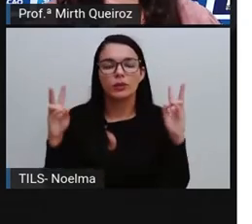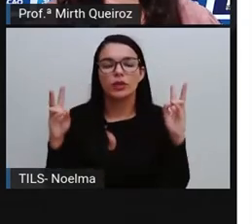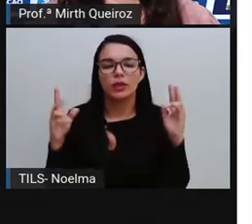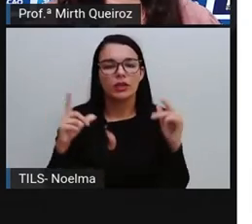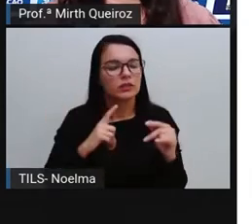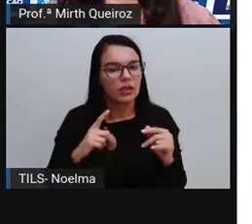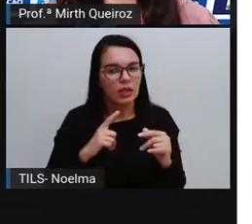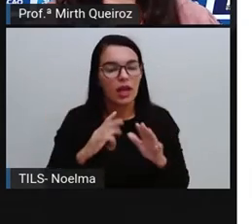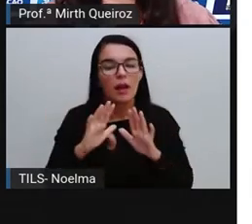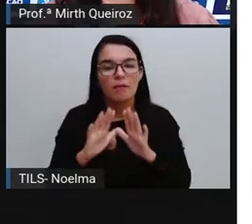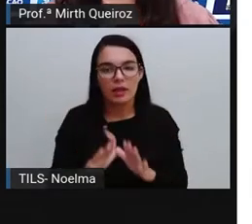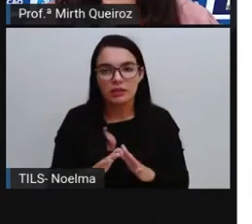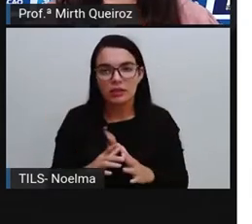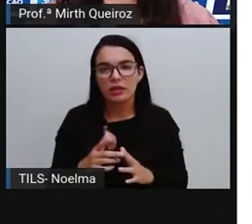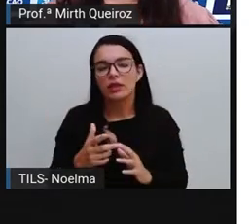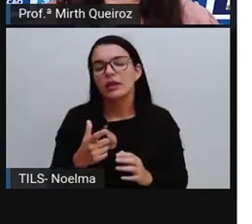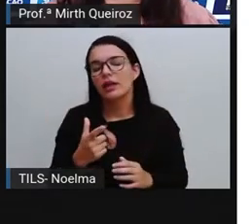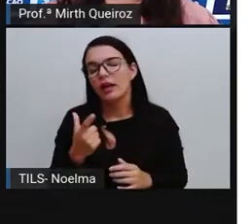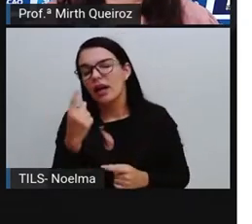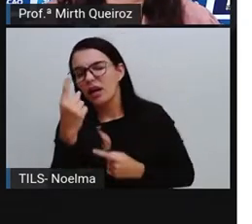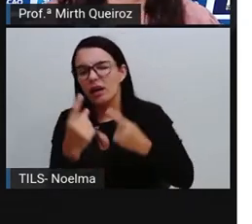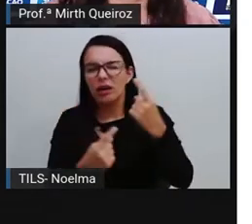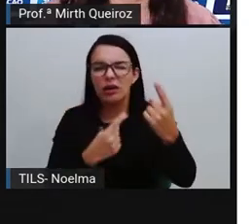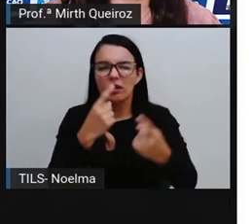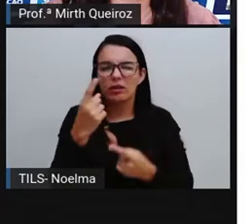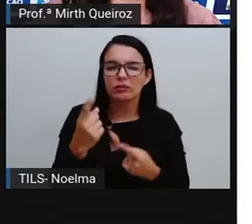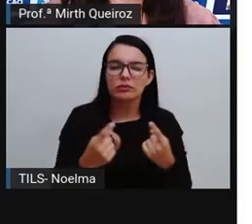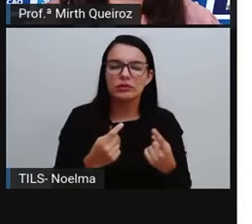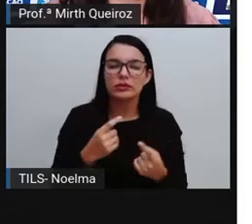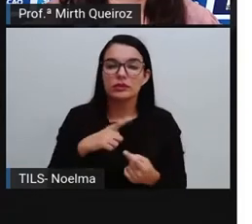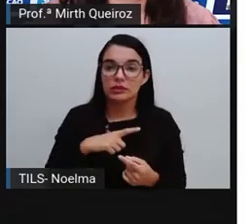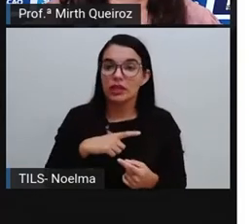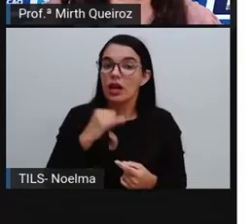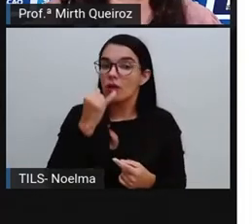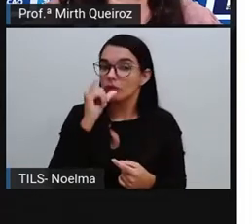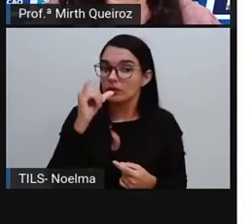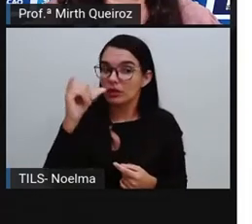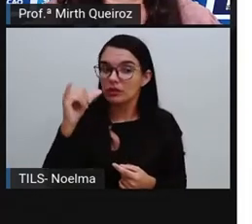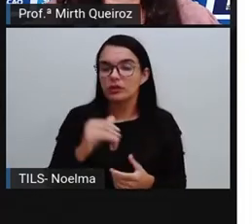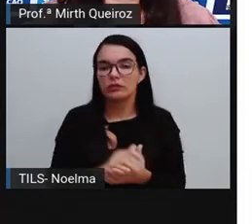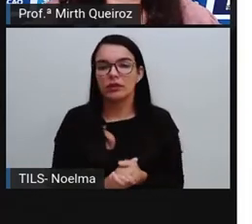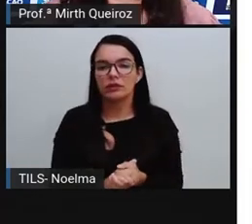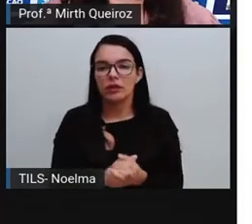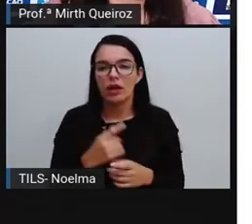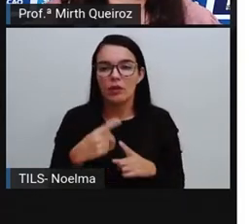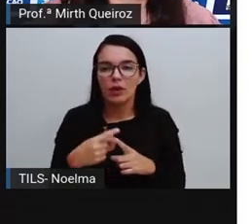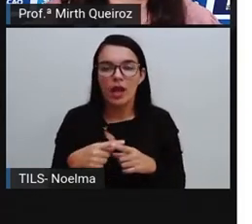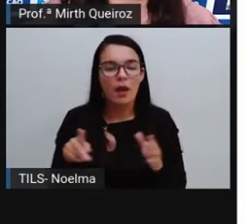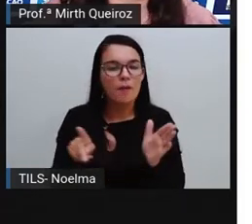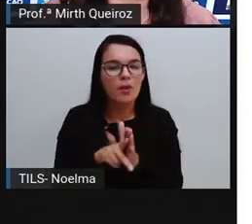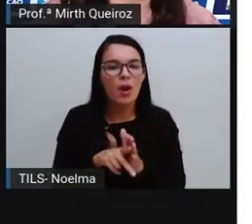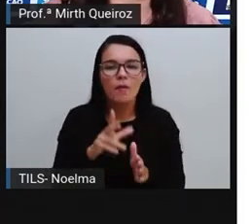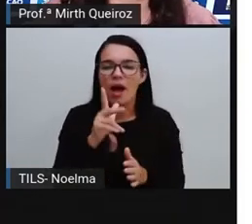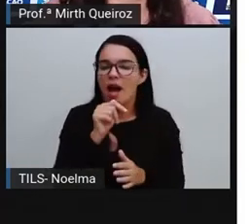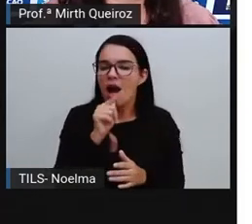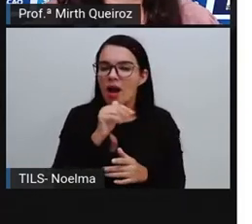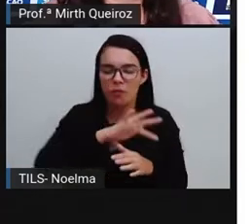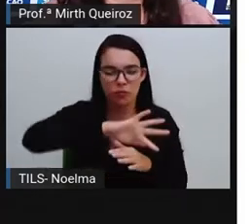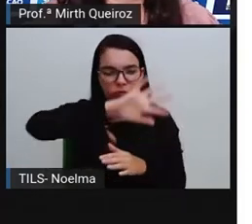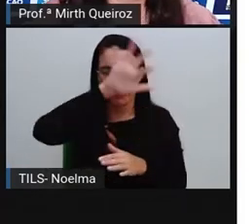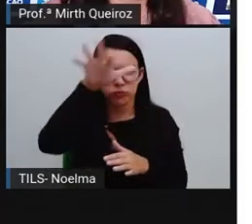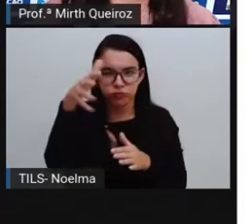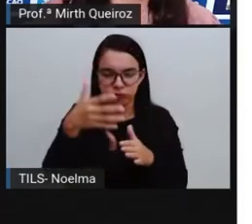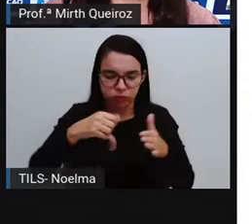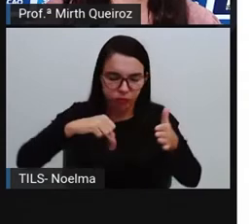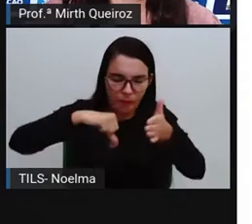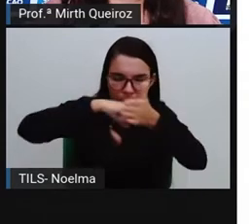isso que existem essas outras fontes alternativas de produção de energia, que seriam as próprias hidrelétricas, que se utiliza a